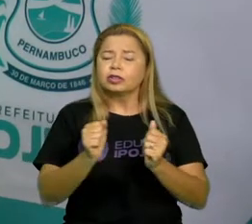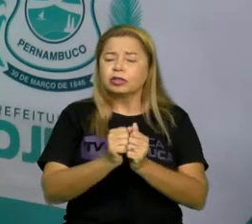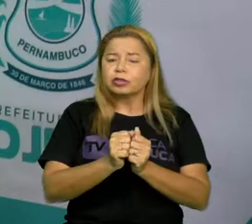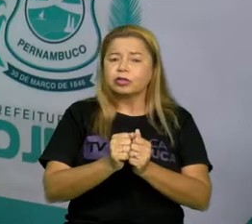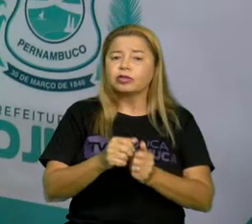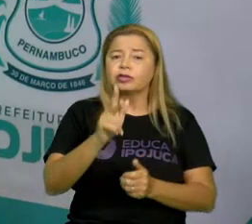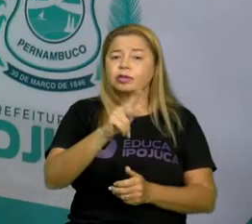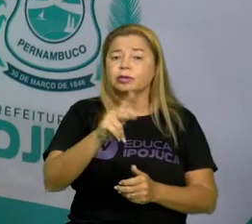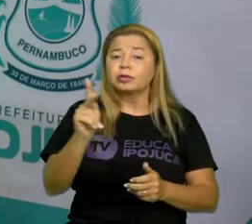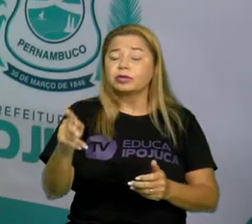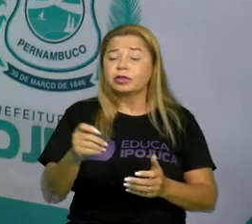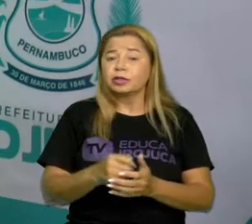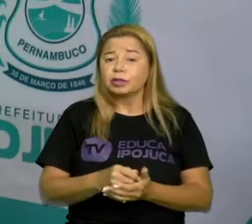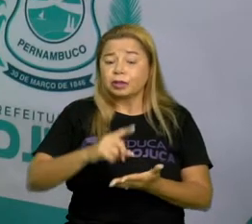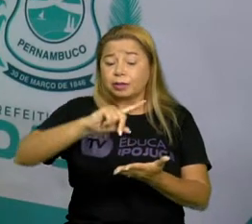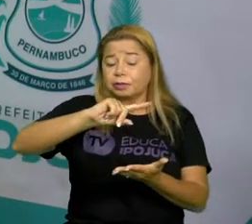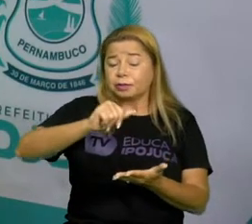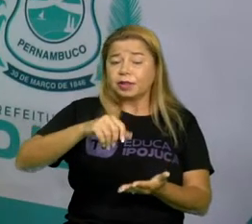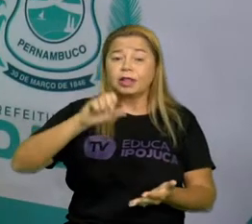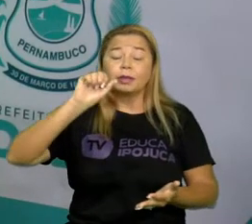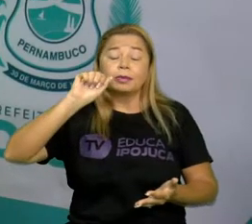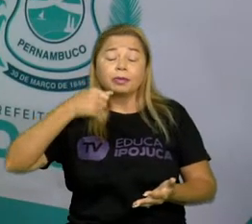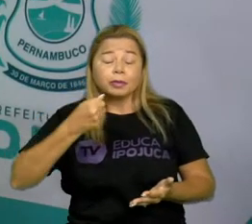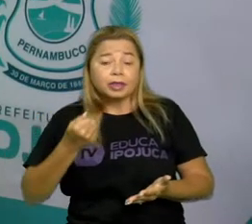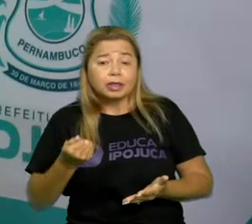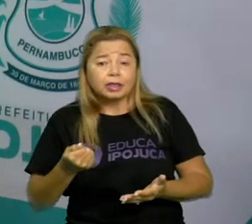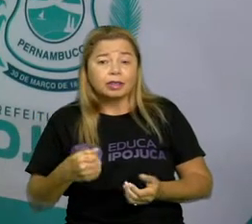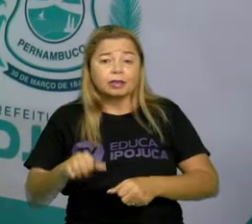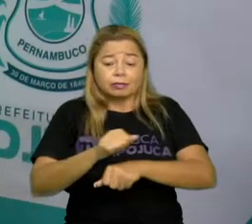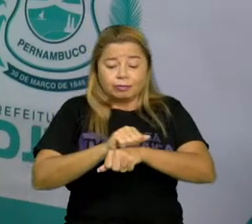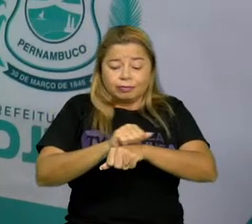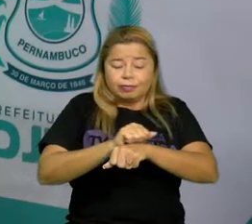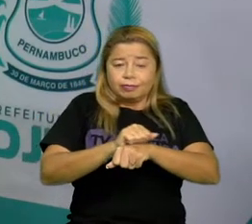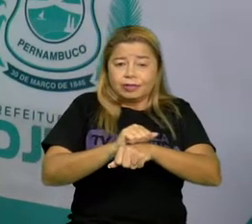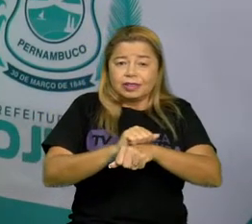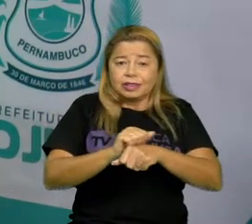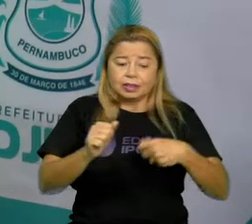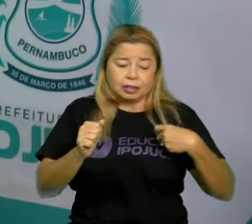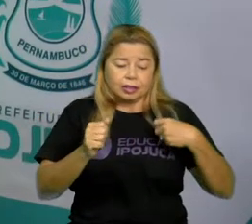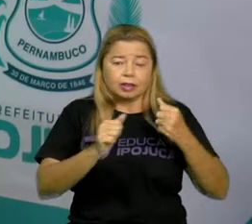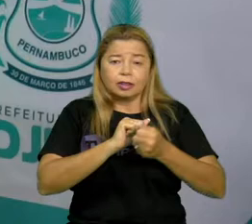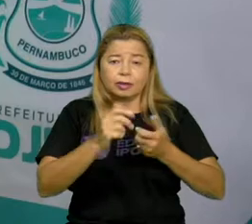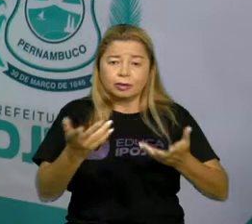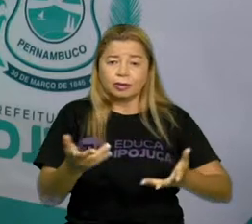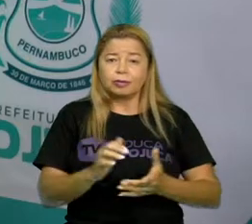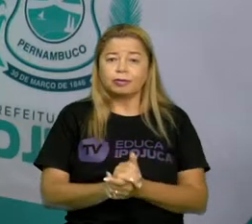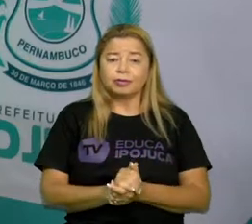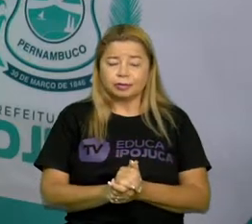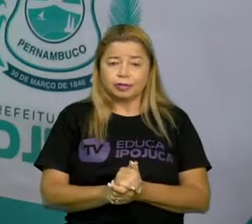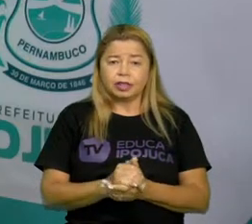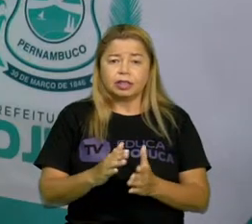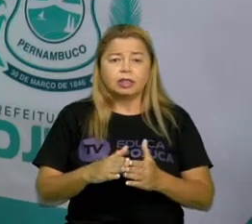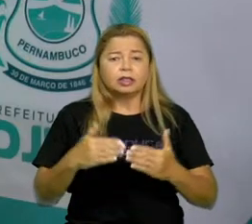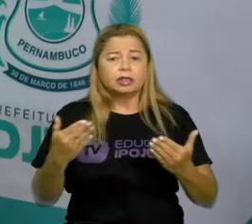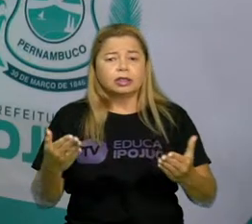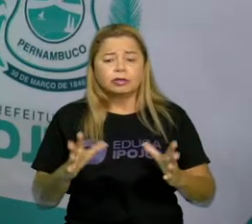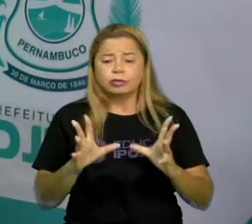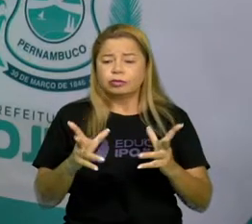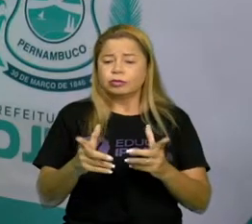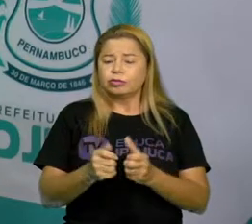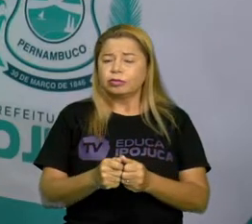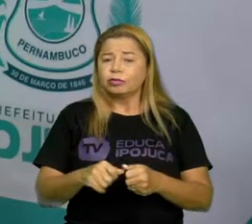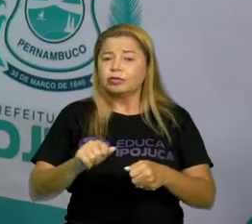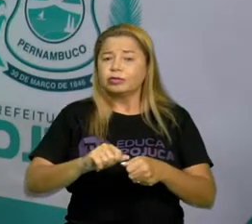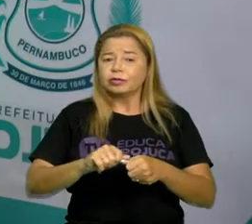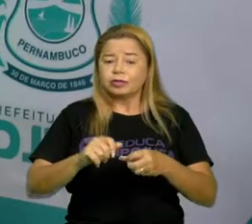Pião, pão, sabão, melão, mamão. Tudo tem a... Elas fazem rima uma com